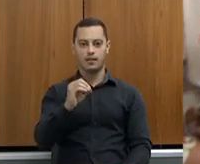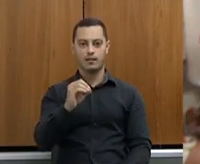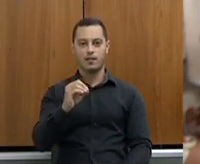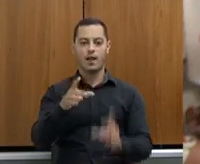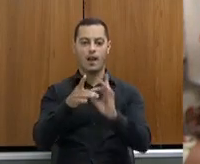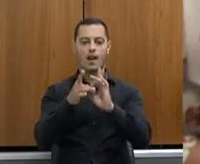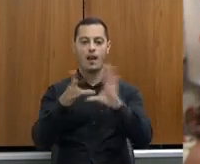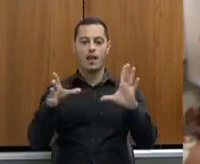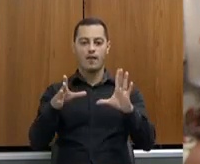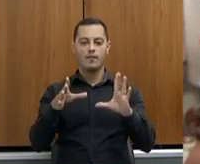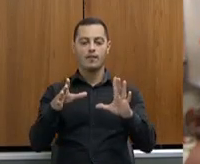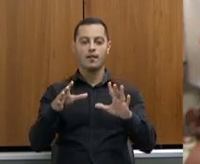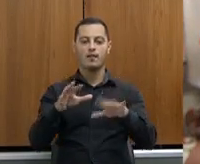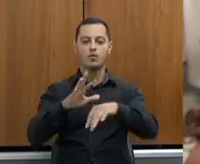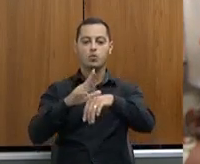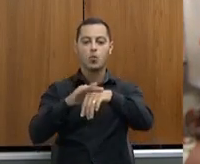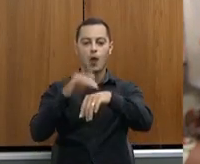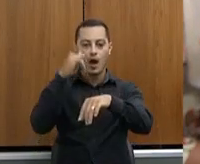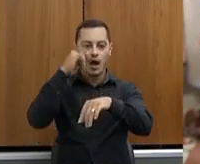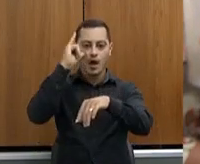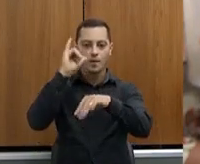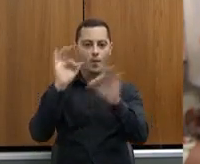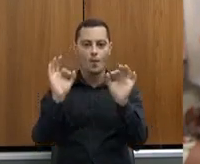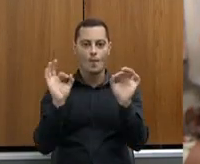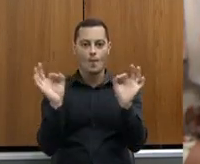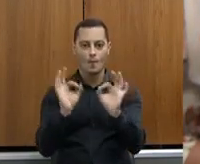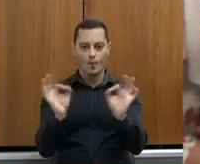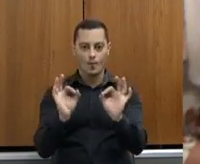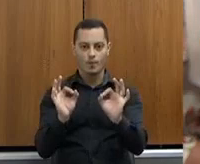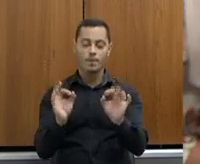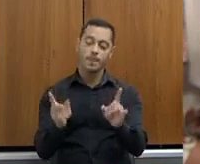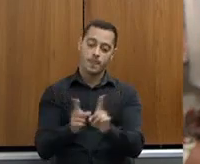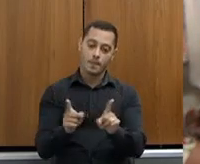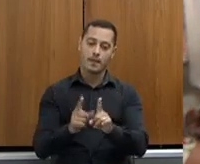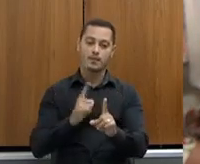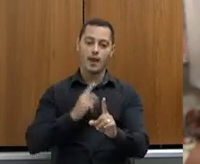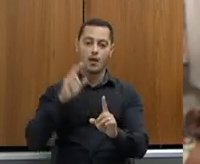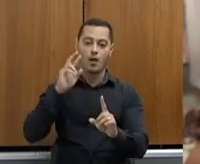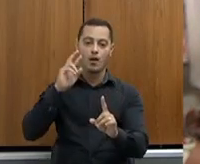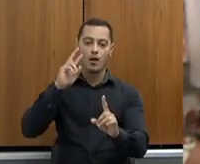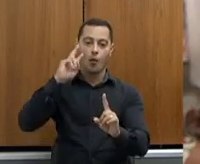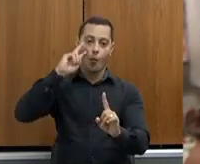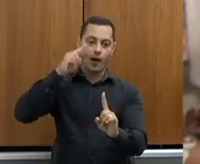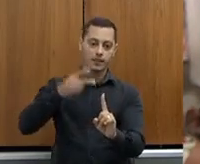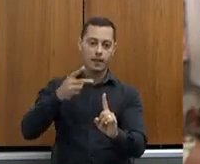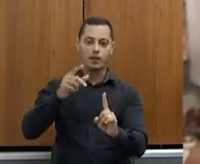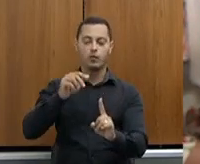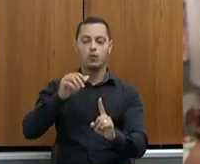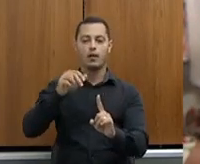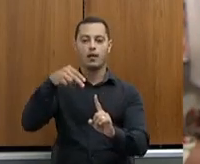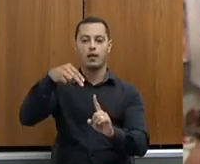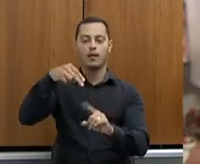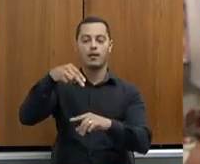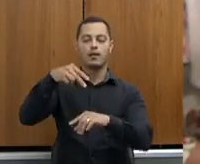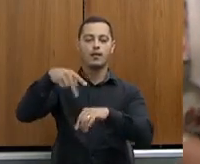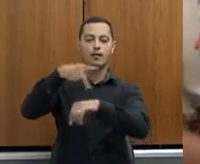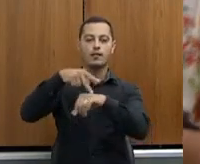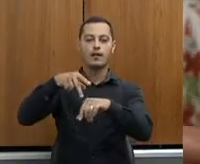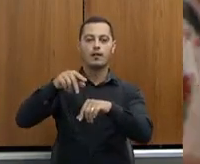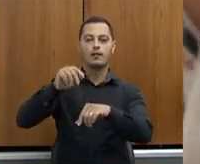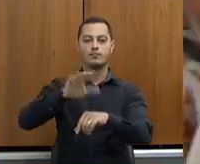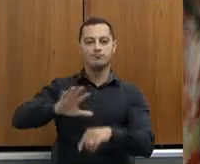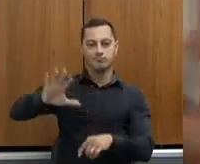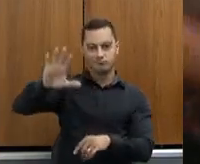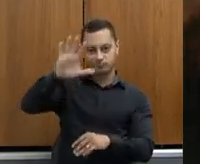aftosa, sem vacinação, e o desafio agora do reconhecimento internacional, que é o próximo passo. Bom, eu acho que aqui,